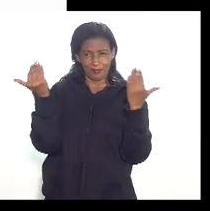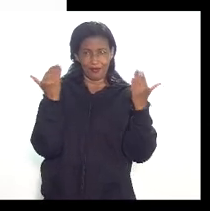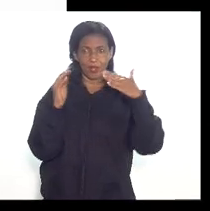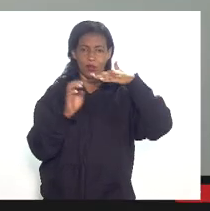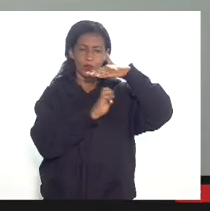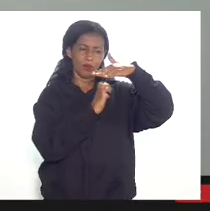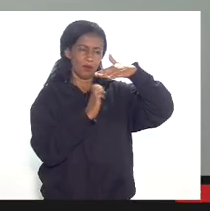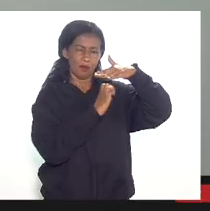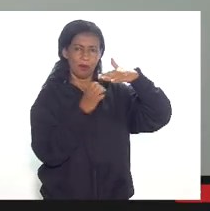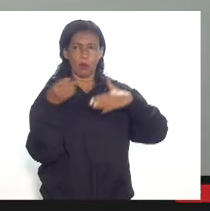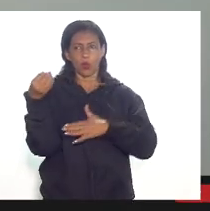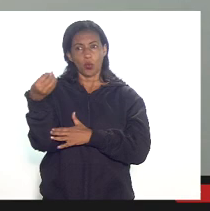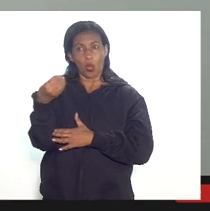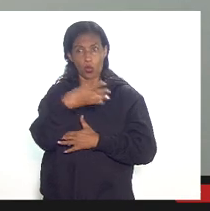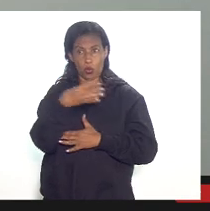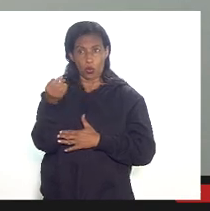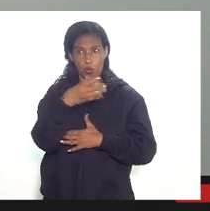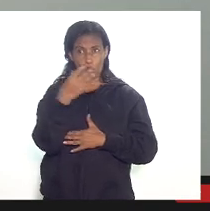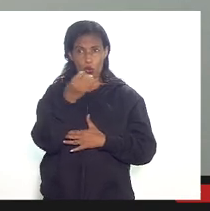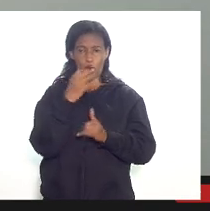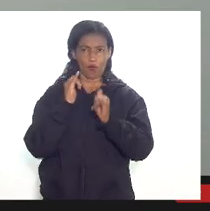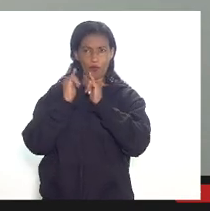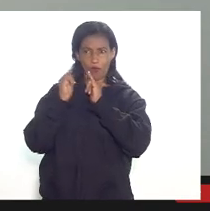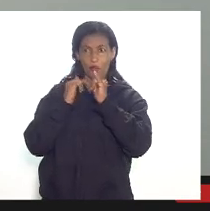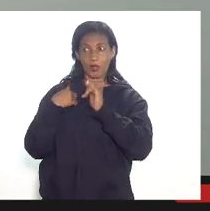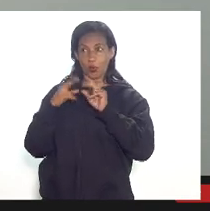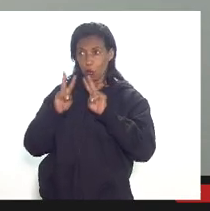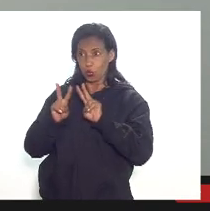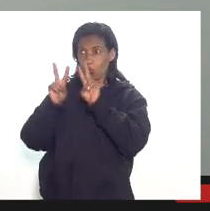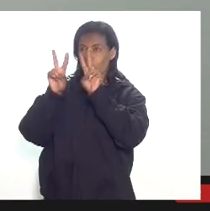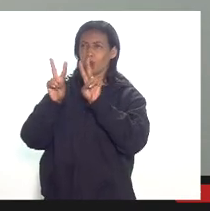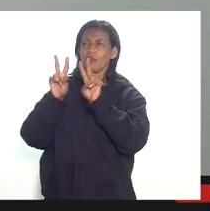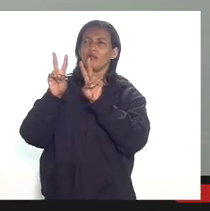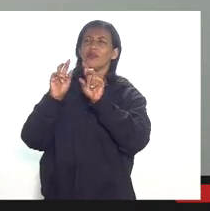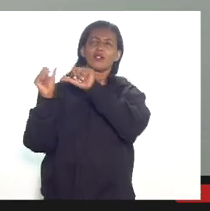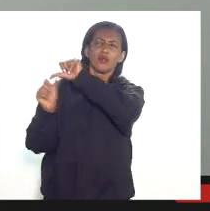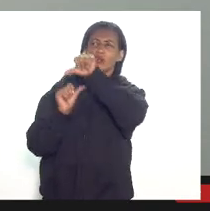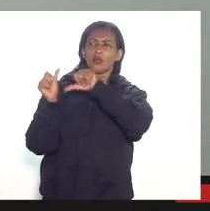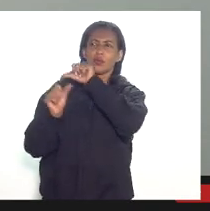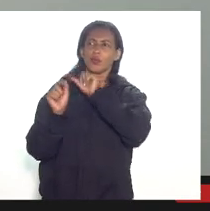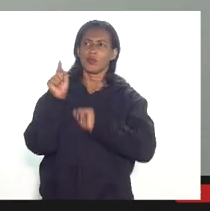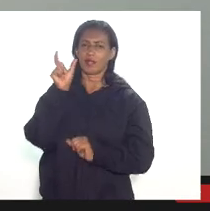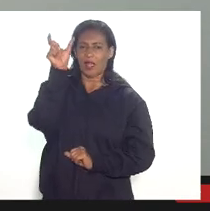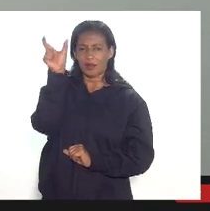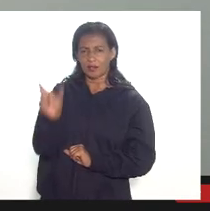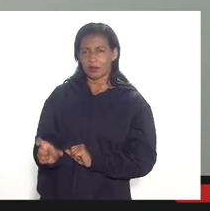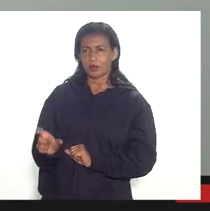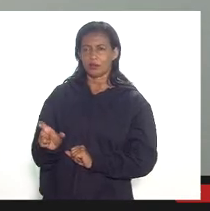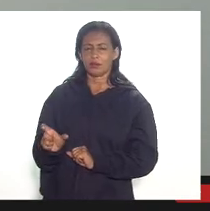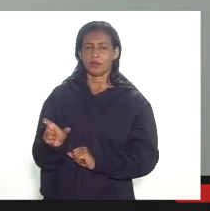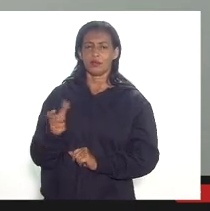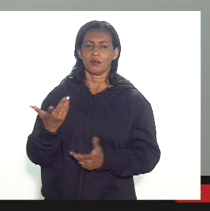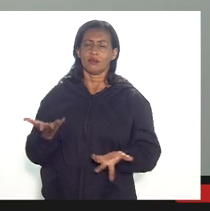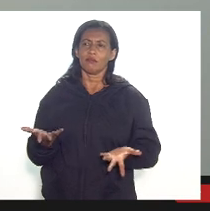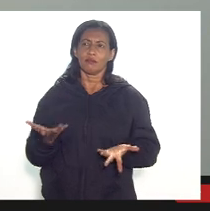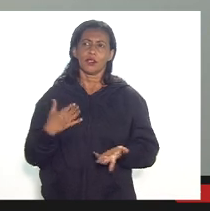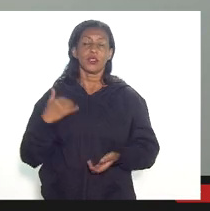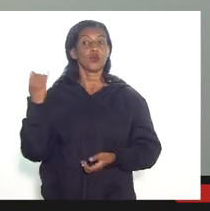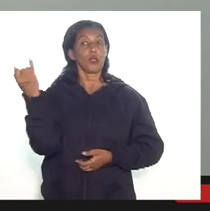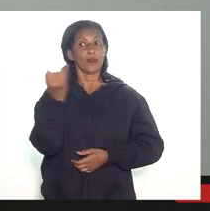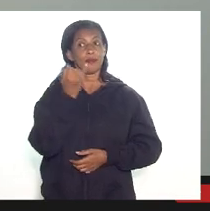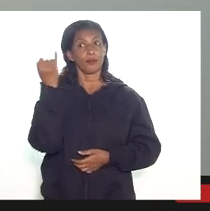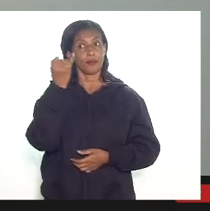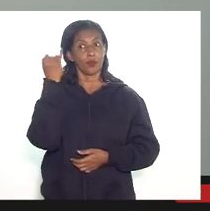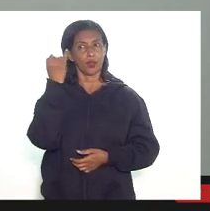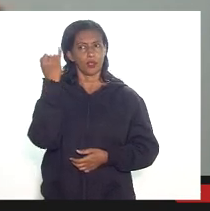empresa apresenta uma nova retificadora eu sei exatamente eu estou olhando para ela agora o que foi retificado dela teve ou não teve repercussão isso é importante